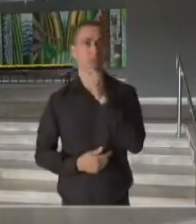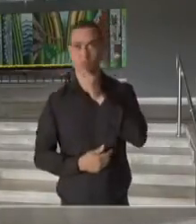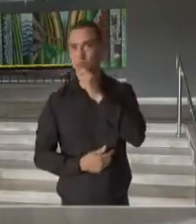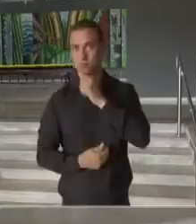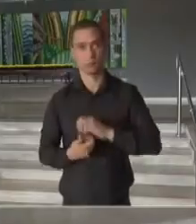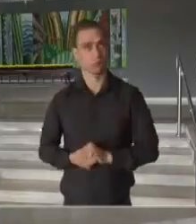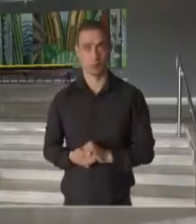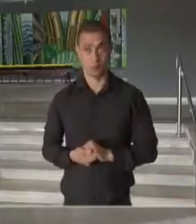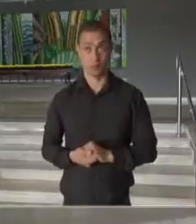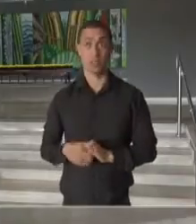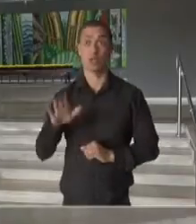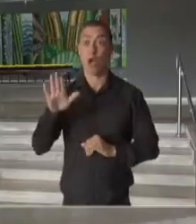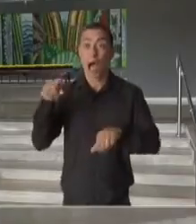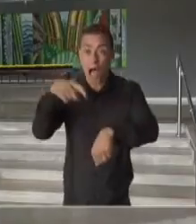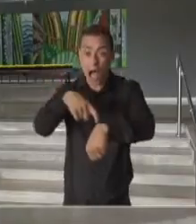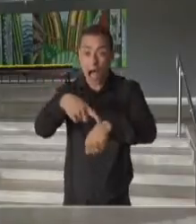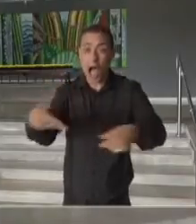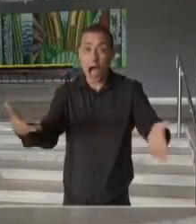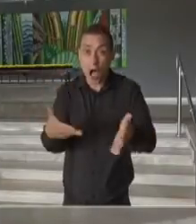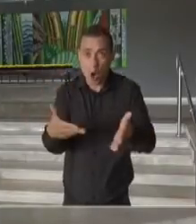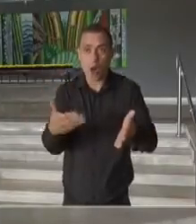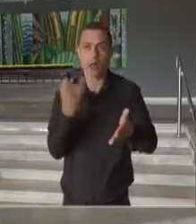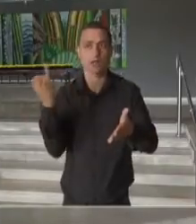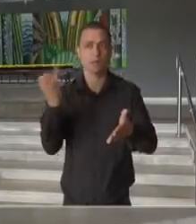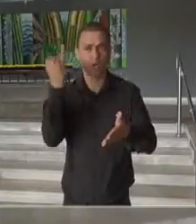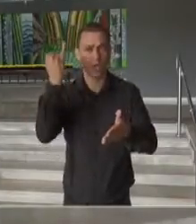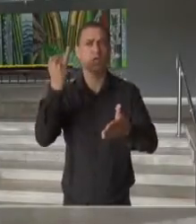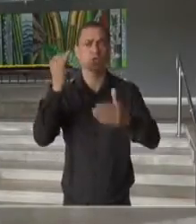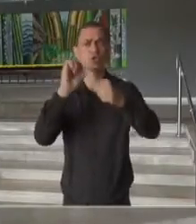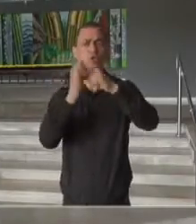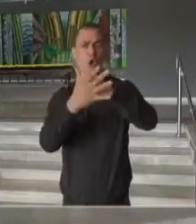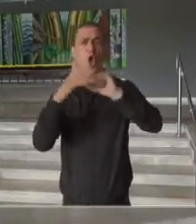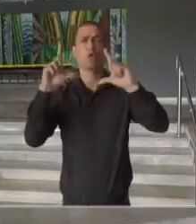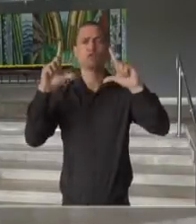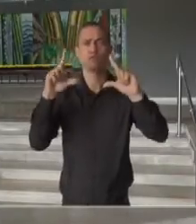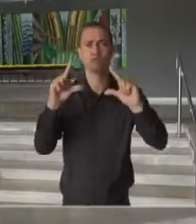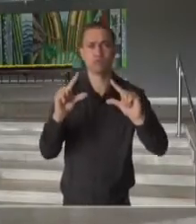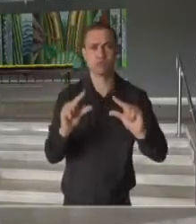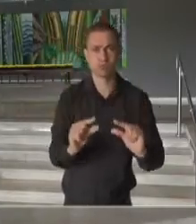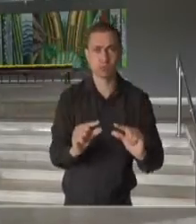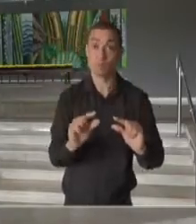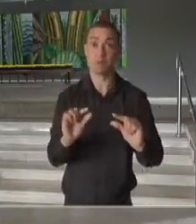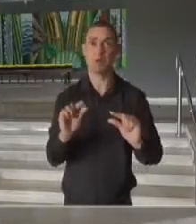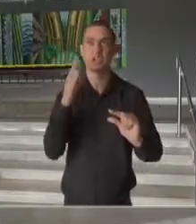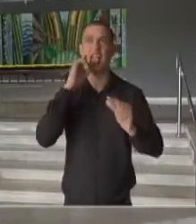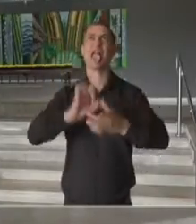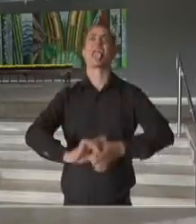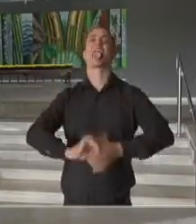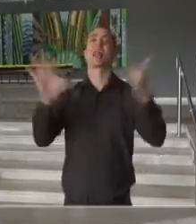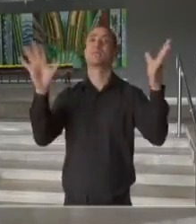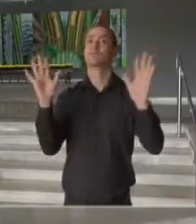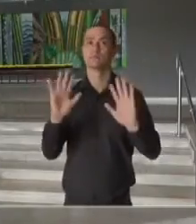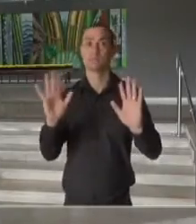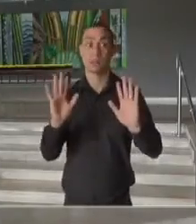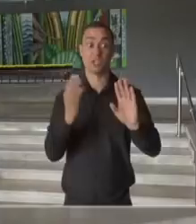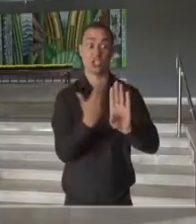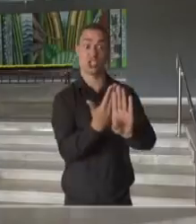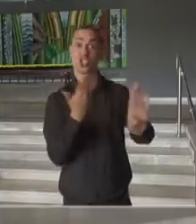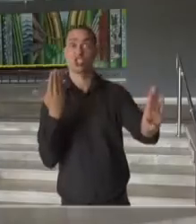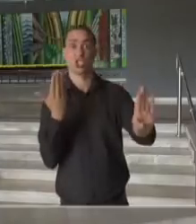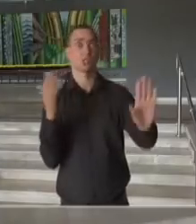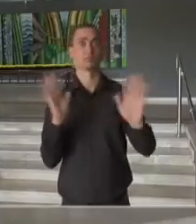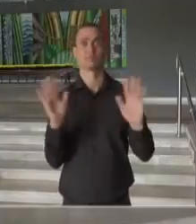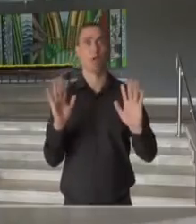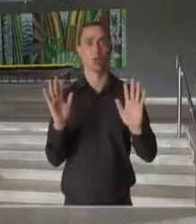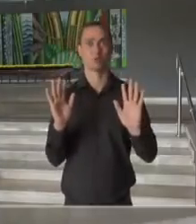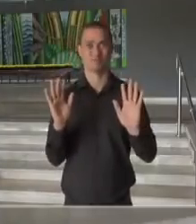estamos exatamente numa transição importante em que não deve haver, não vai haver mais distanciamento mínimo.